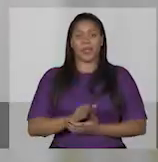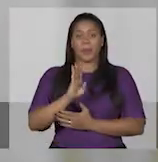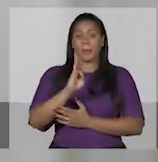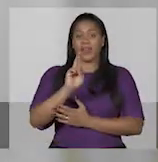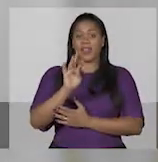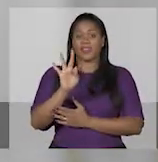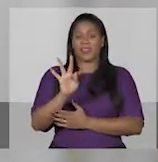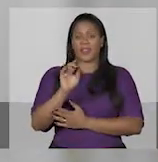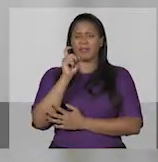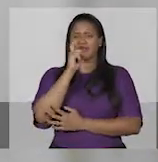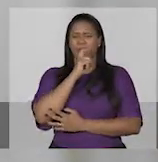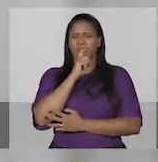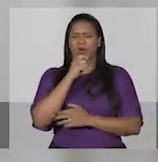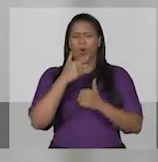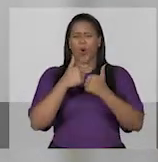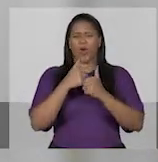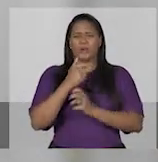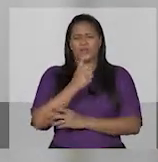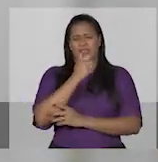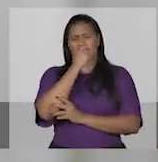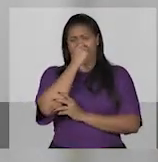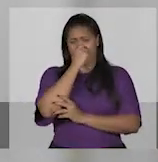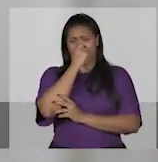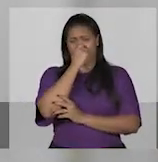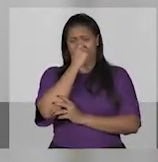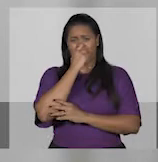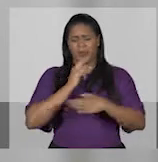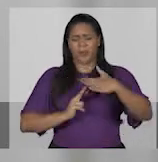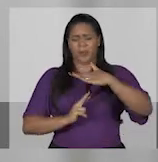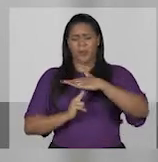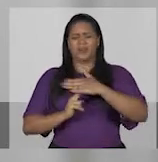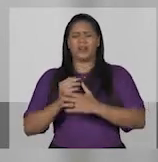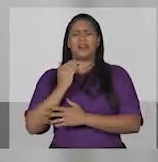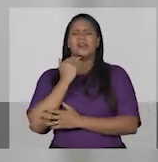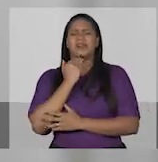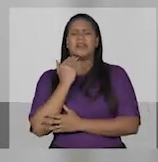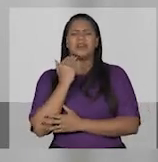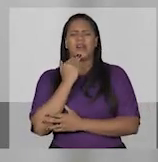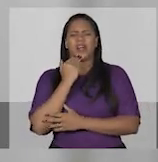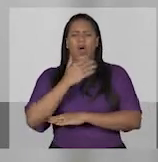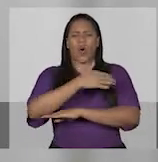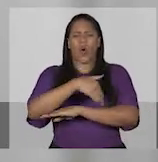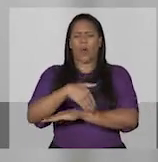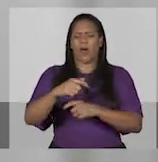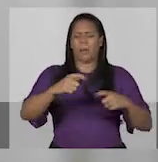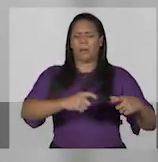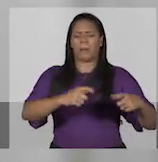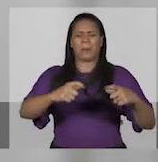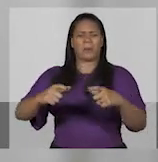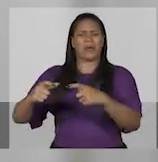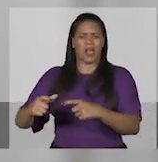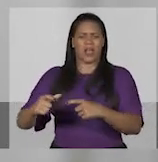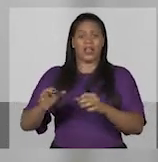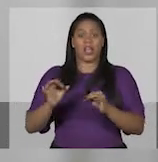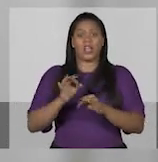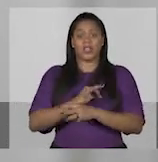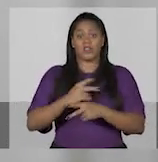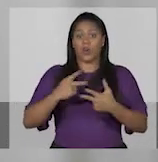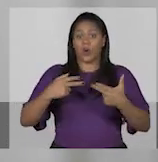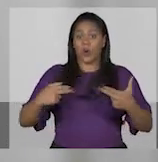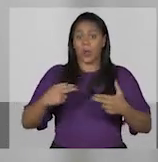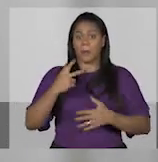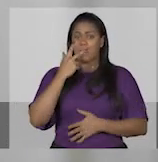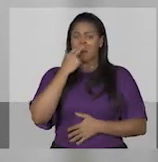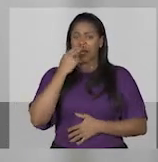BRT fantasma Ônibus lotados Estações e pontos mal cuidados Ruas esburacadas Resolver essas